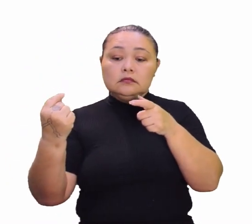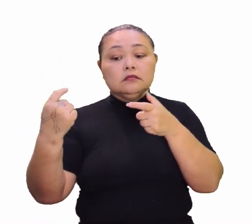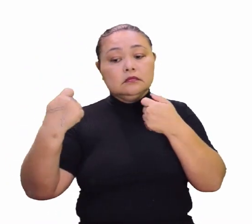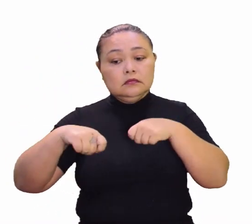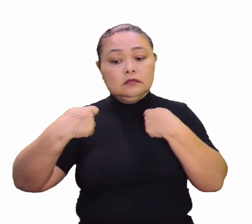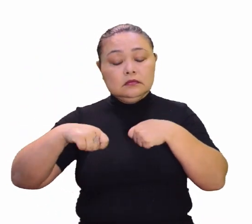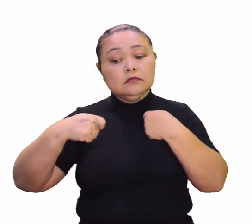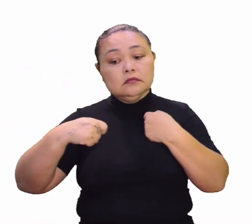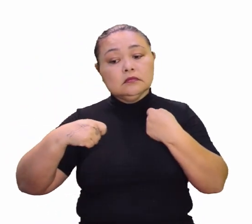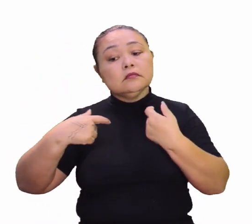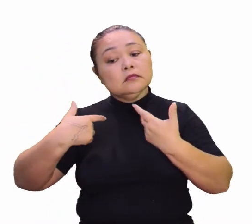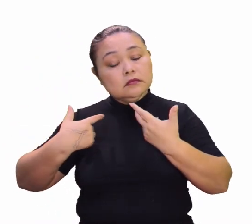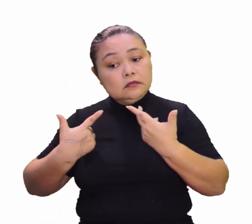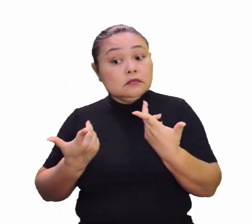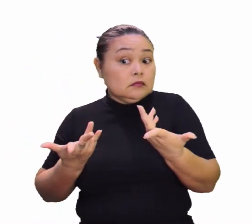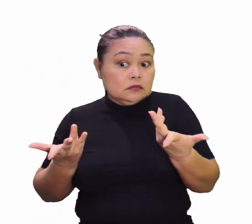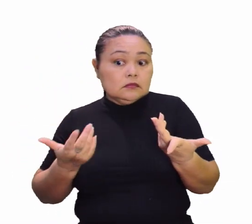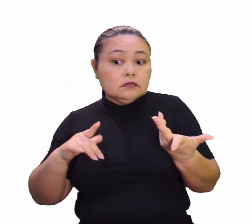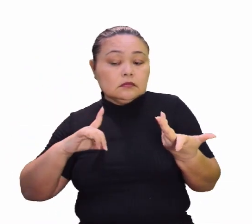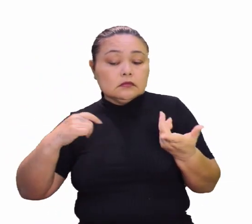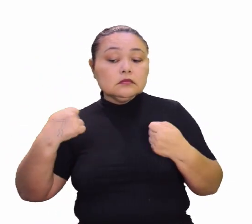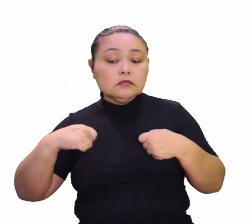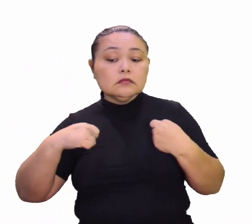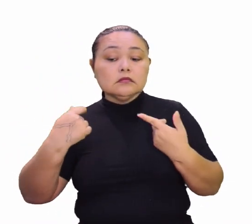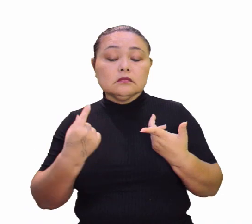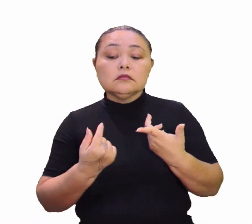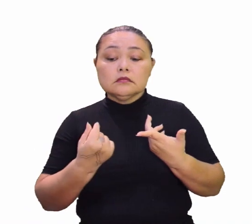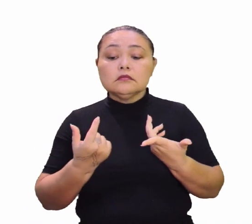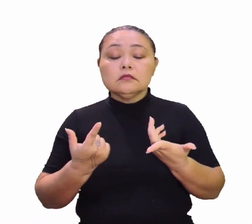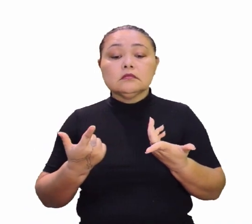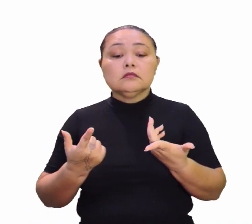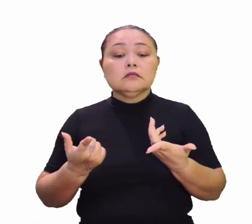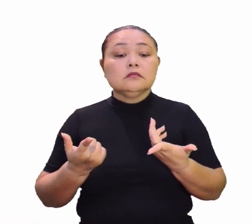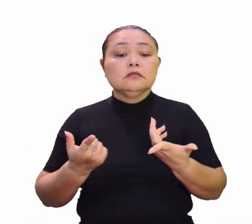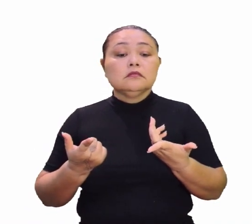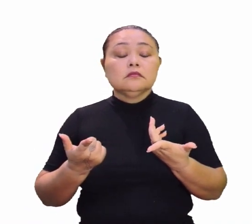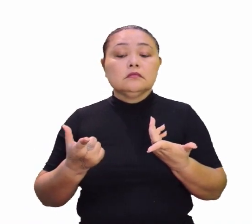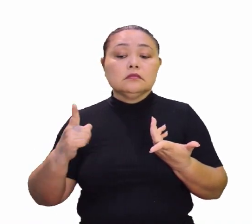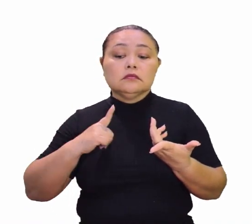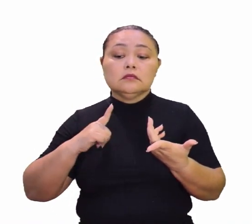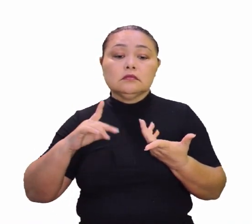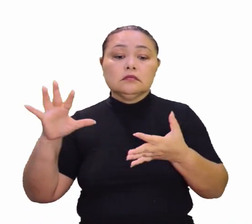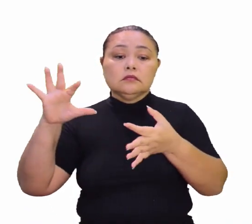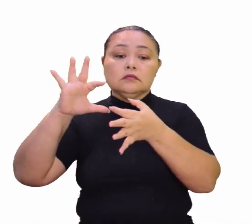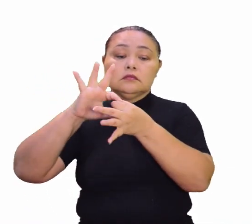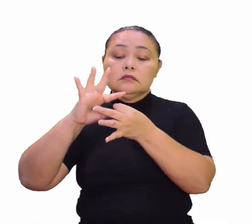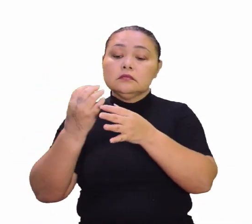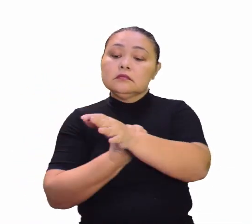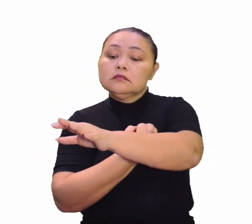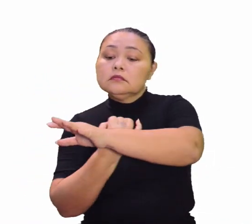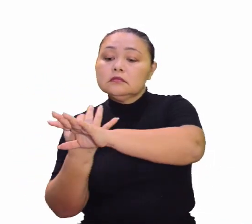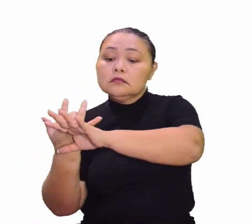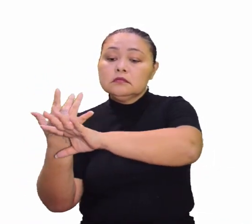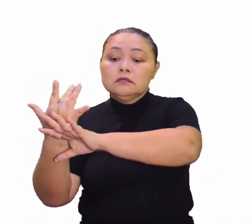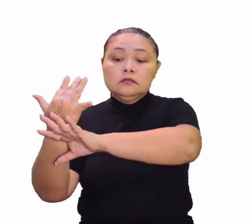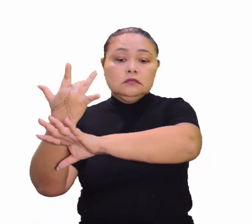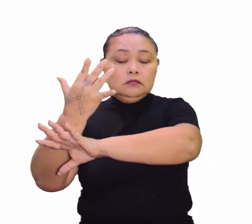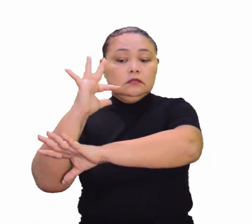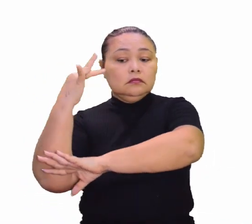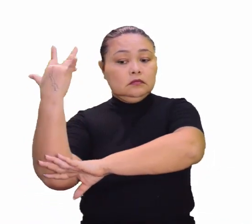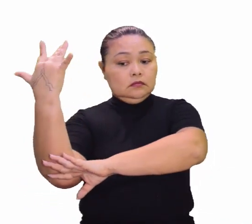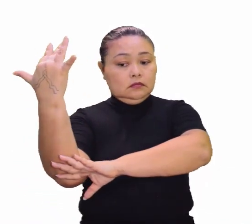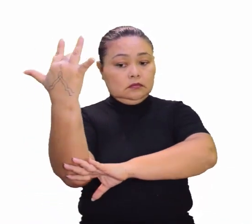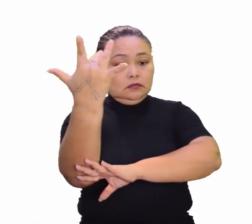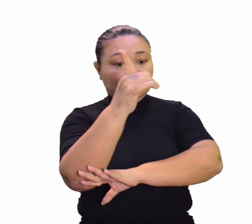ela precisa funcionar. certeza. Obviamente que precisa. Certo. Aí temos a questão ecológica, que é o meio